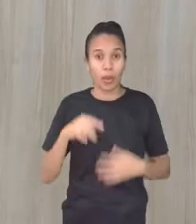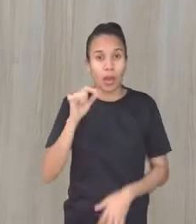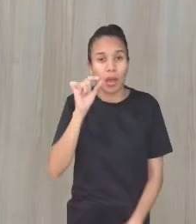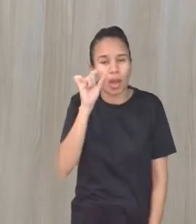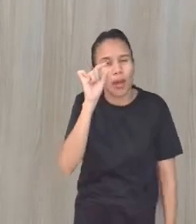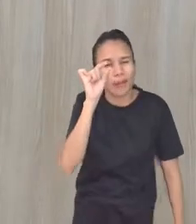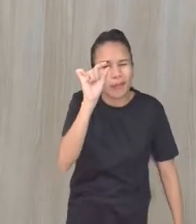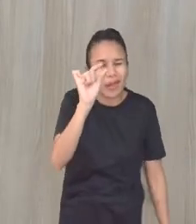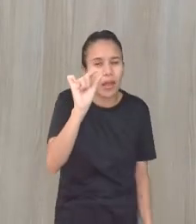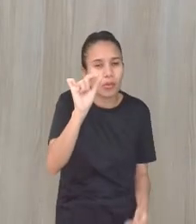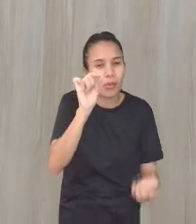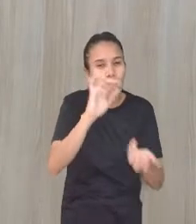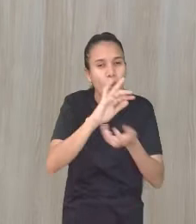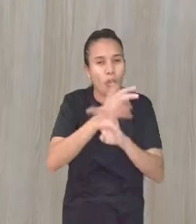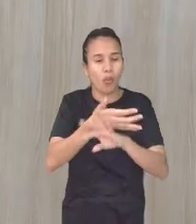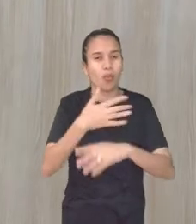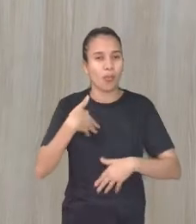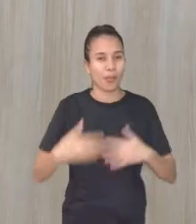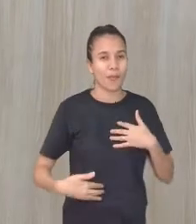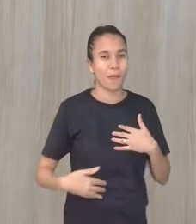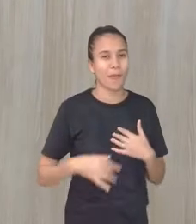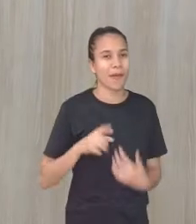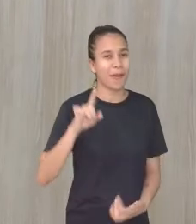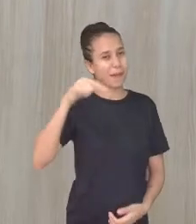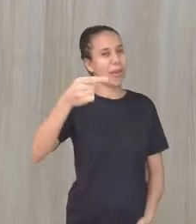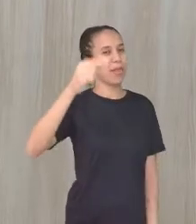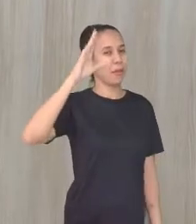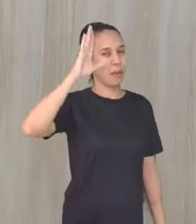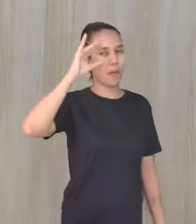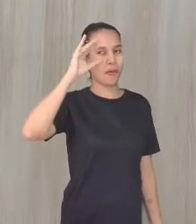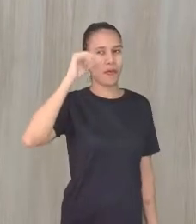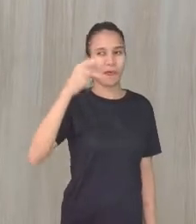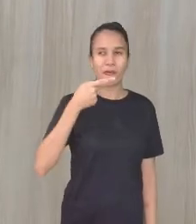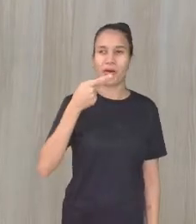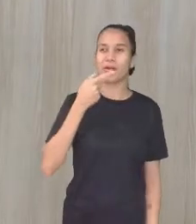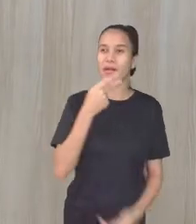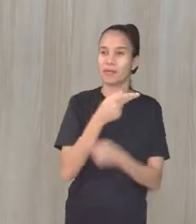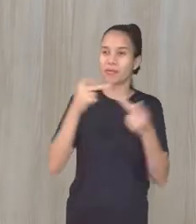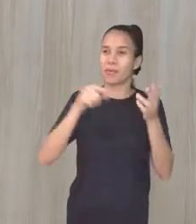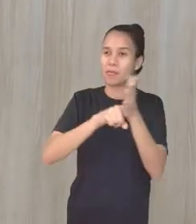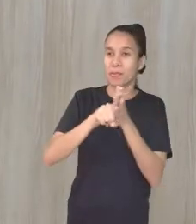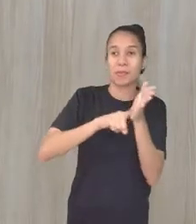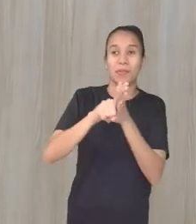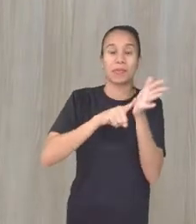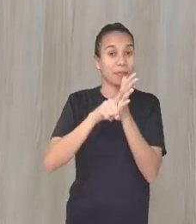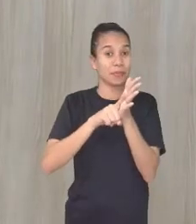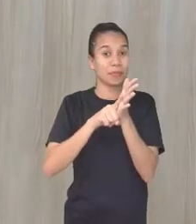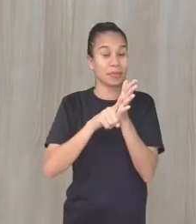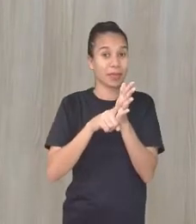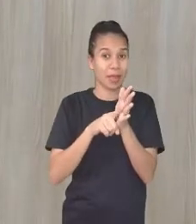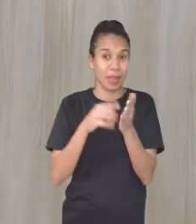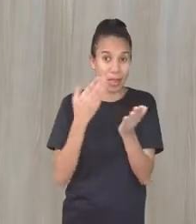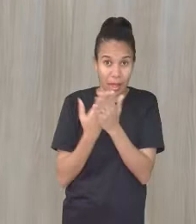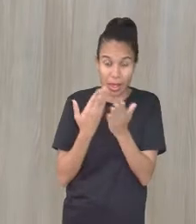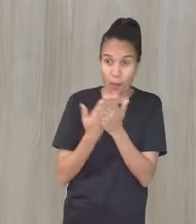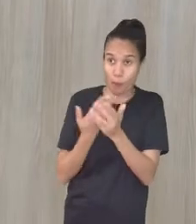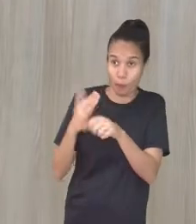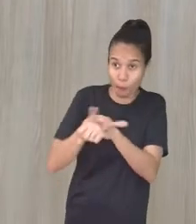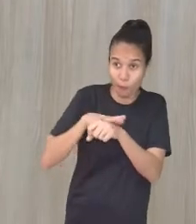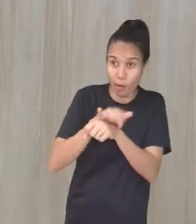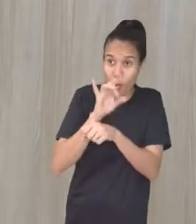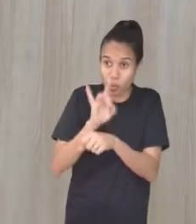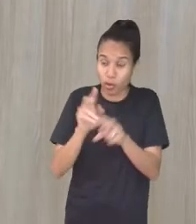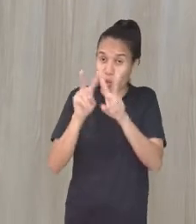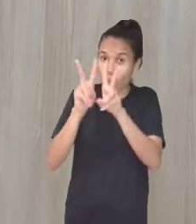menores ossos do nosso corpo? Mas eu vou deixar aí para os curiosos começarem a pesquisar, porque na minha aula que eu vou falar só